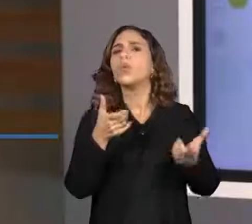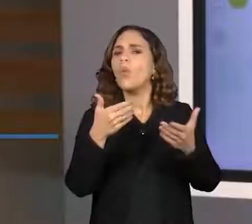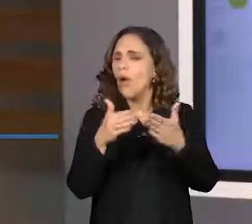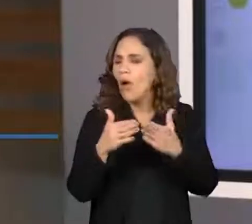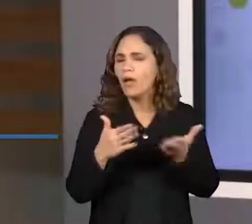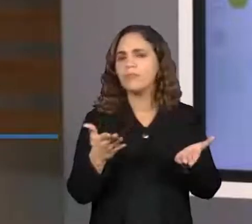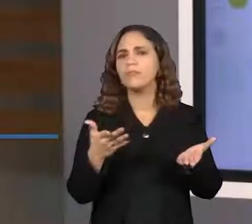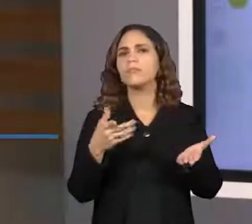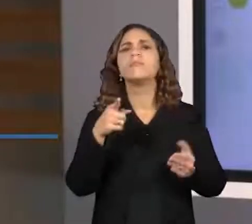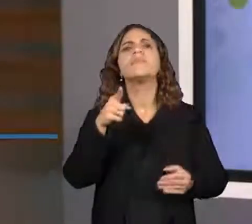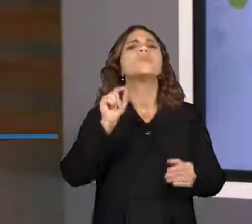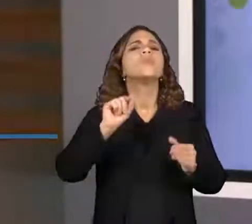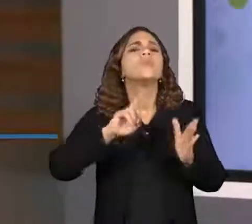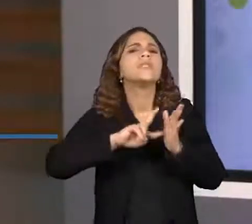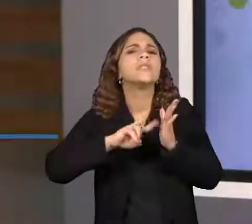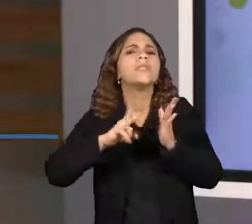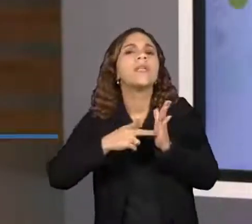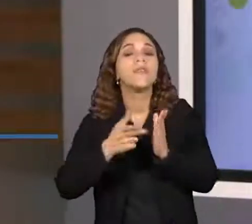que é cultura?